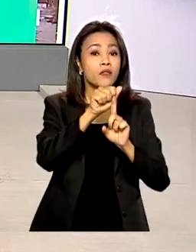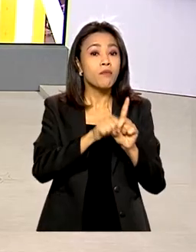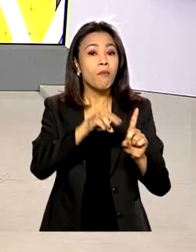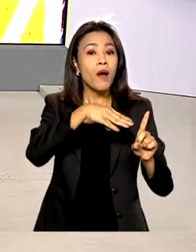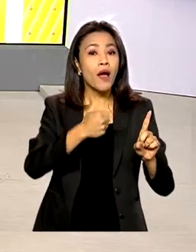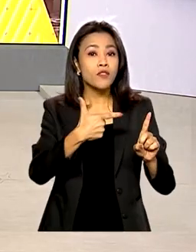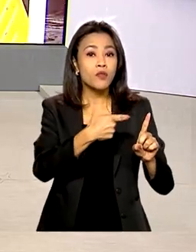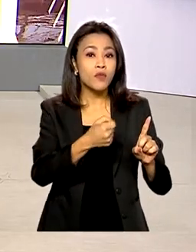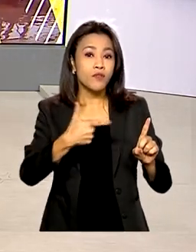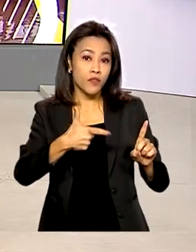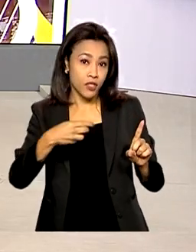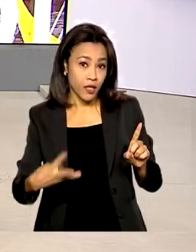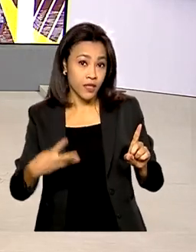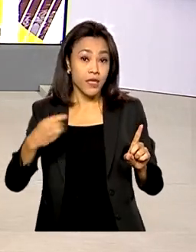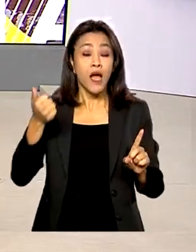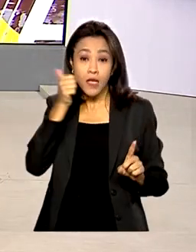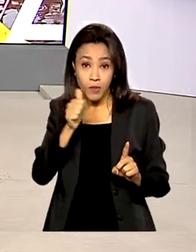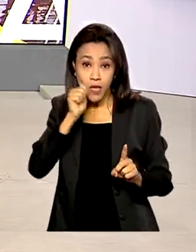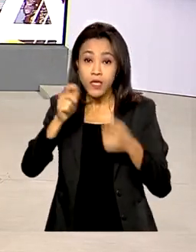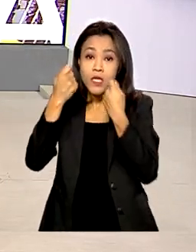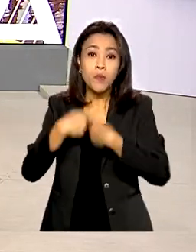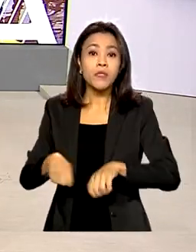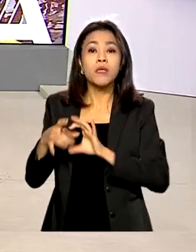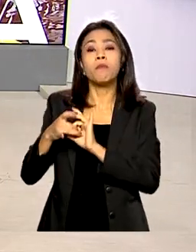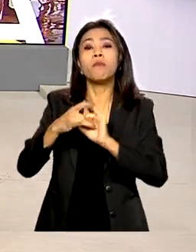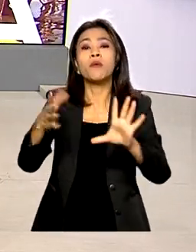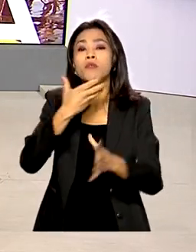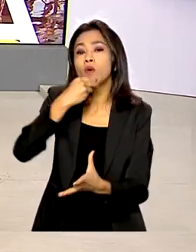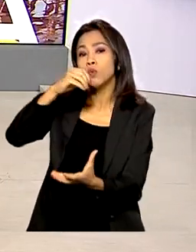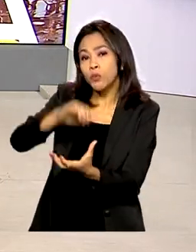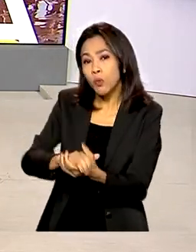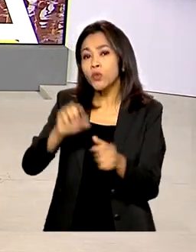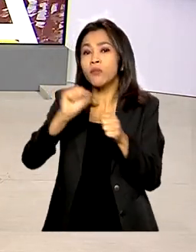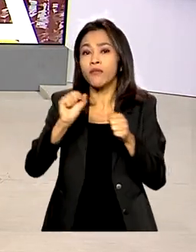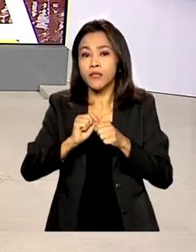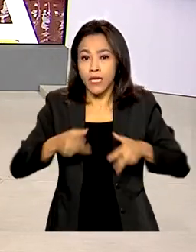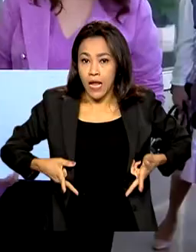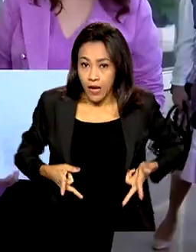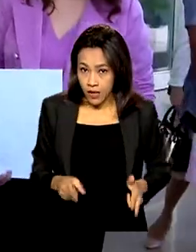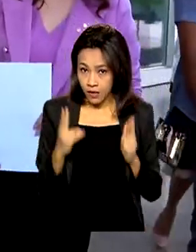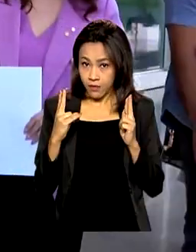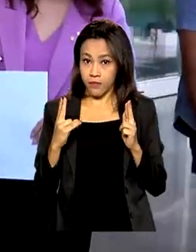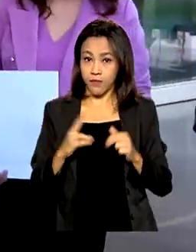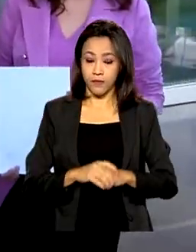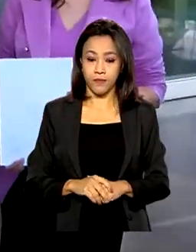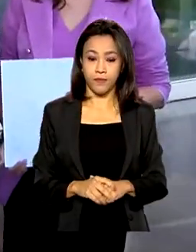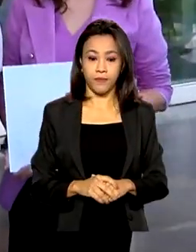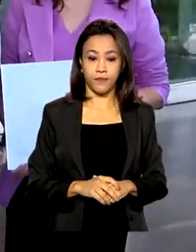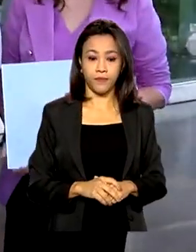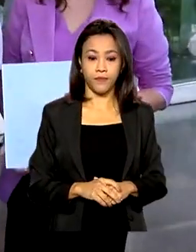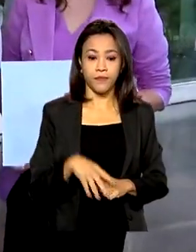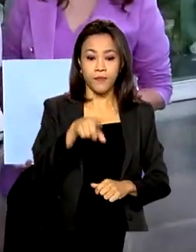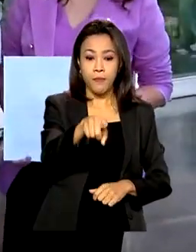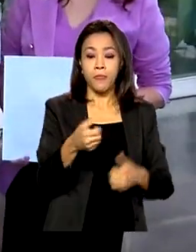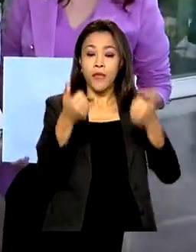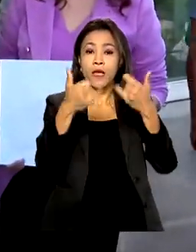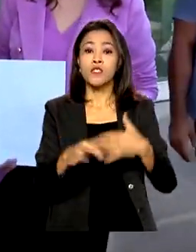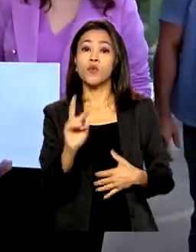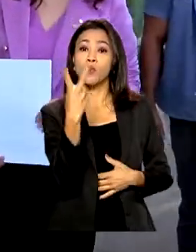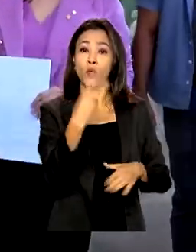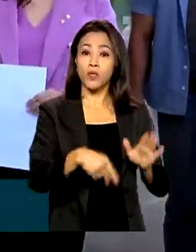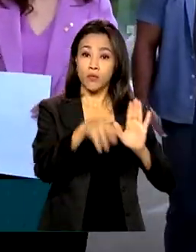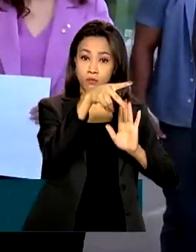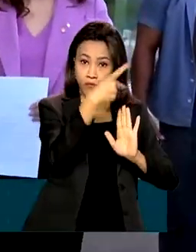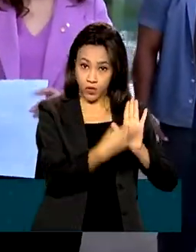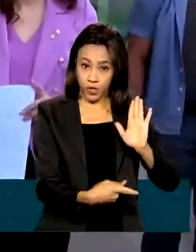mulheres, dispensa a autorização do companheiro para o procedimento de laqueadura. Tratando dois projetos, um que